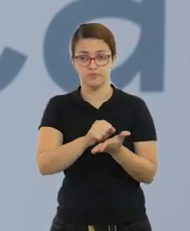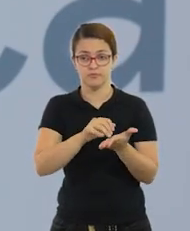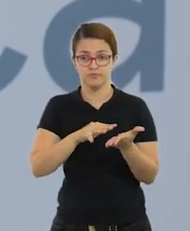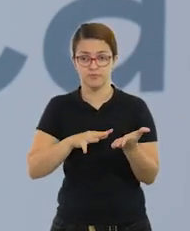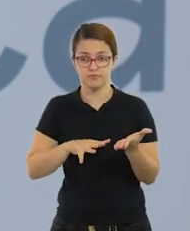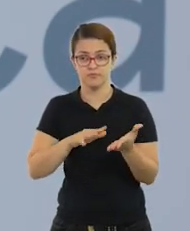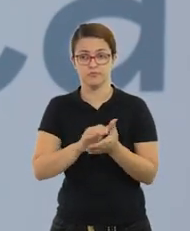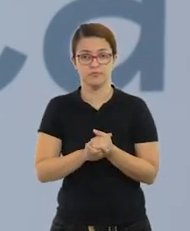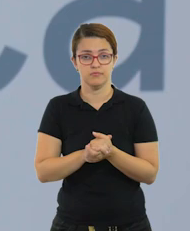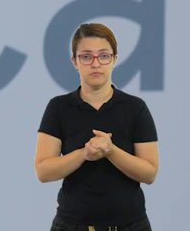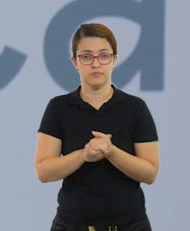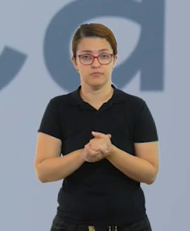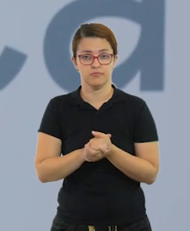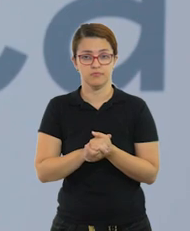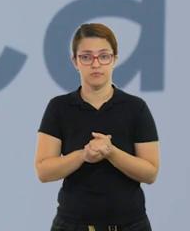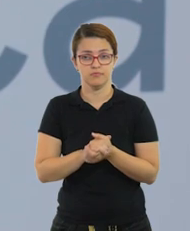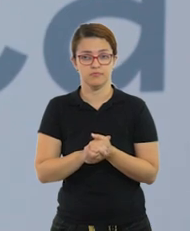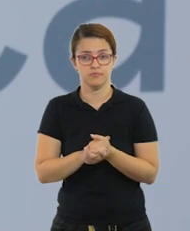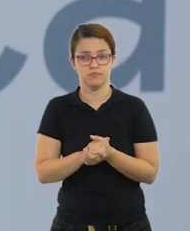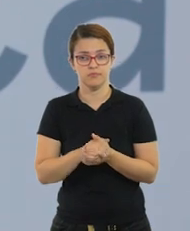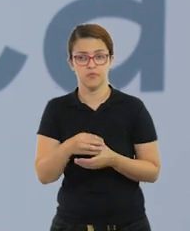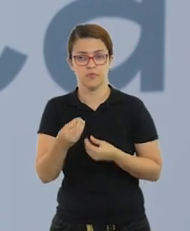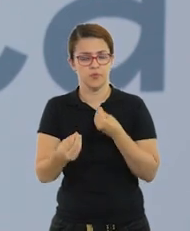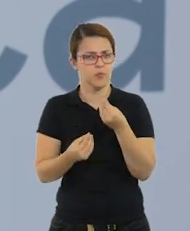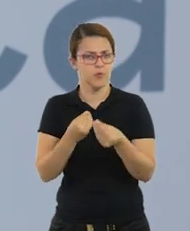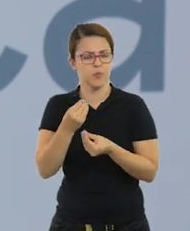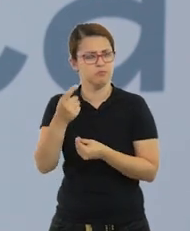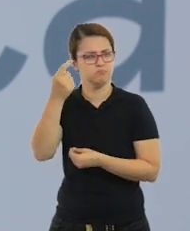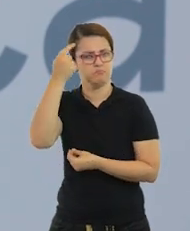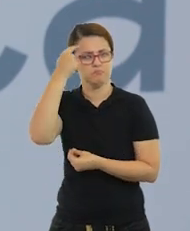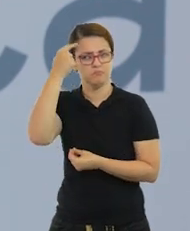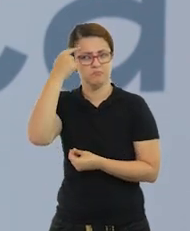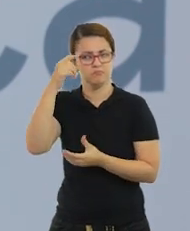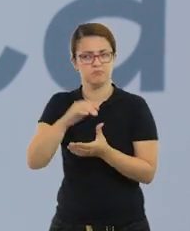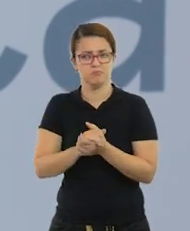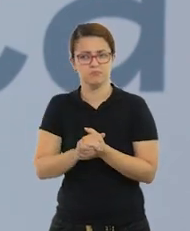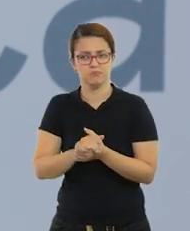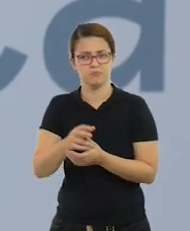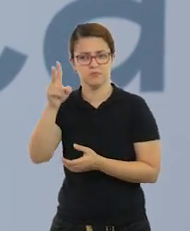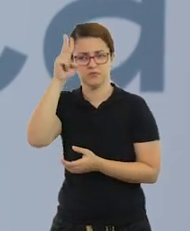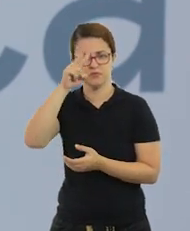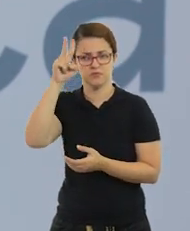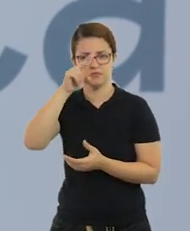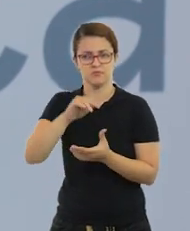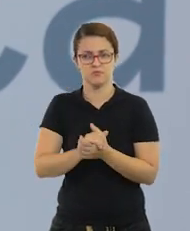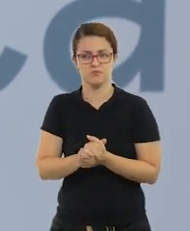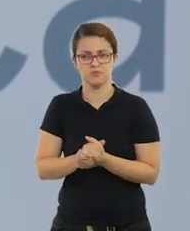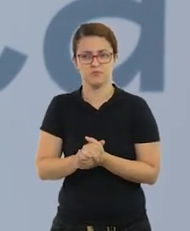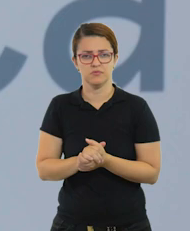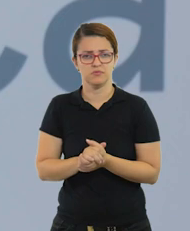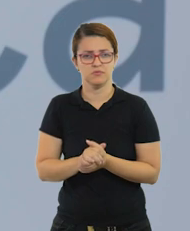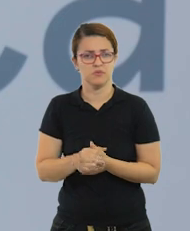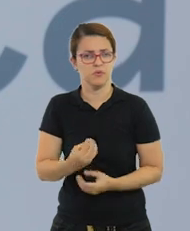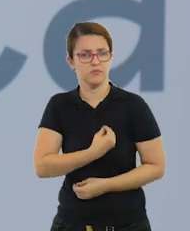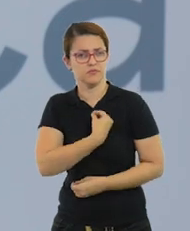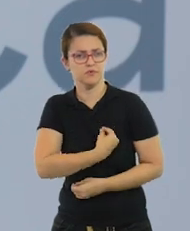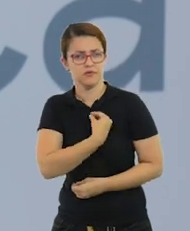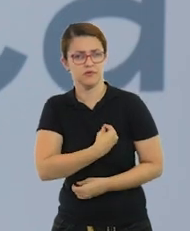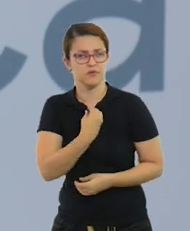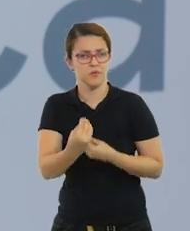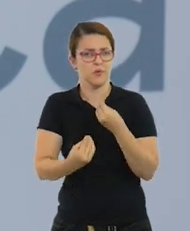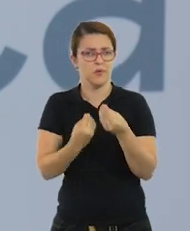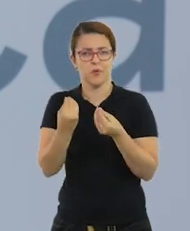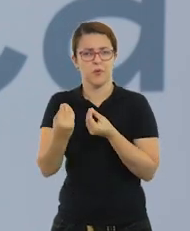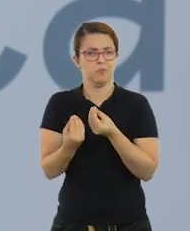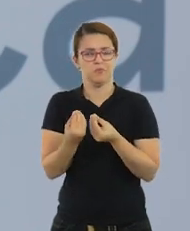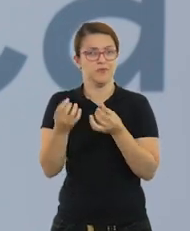continuidade na produção relato pessoal. Quando nós pensamos em relato pessoal, nós já pensamos em um momento que